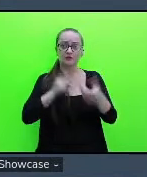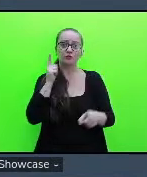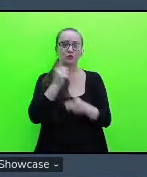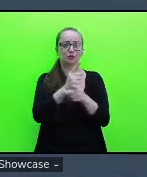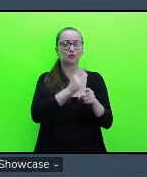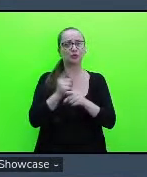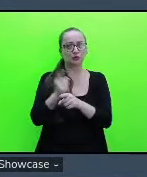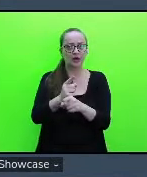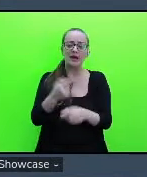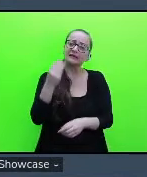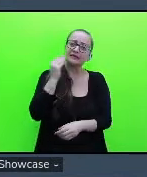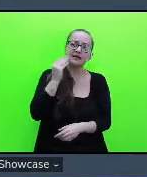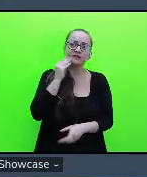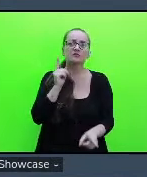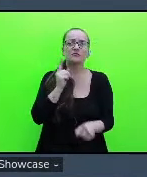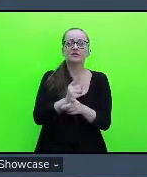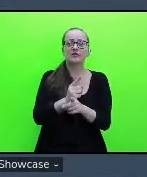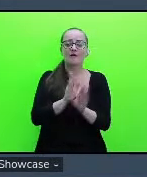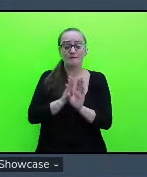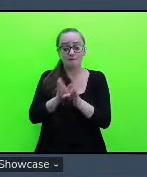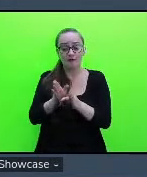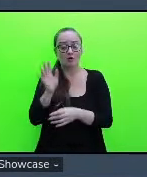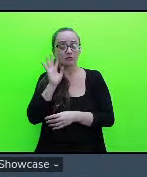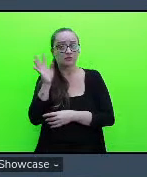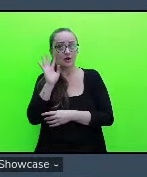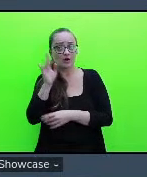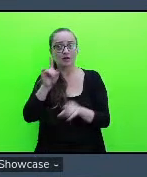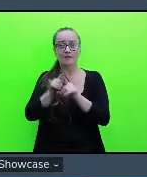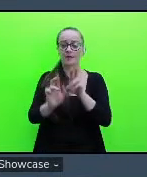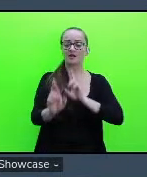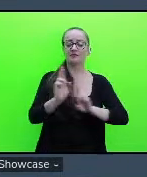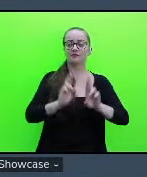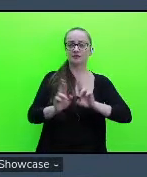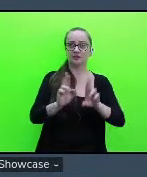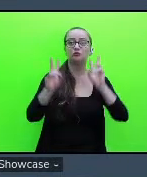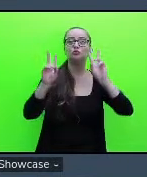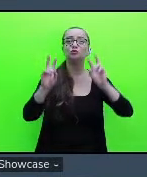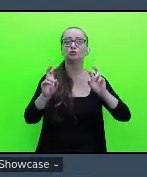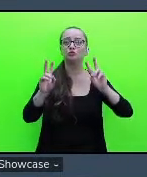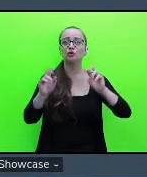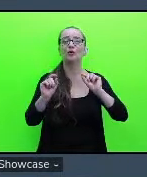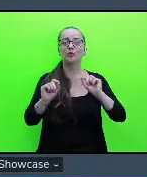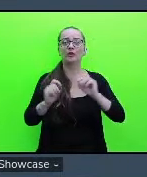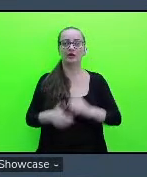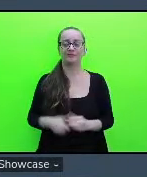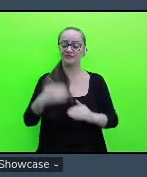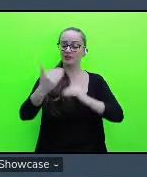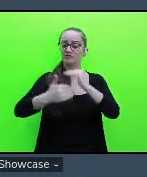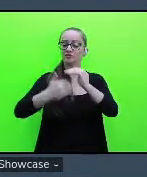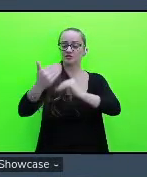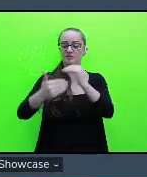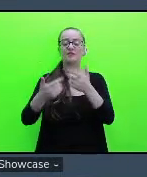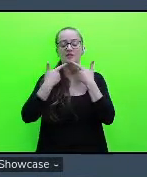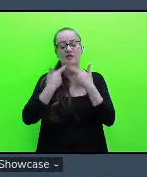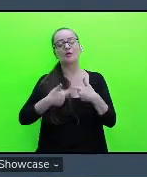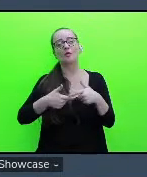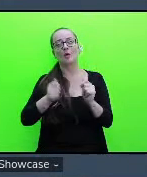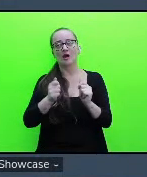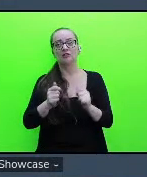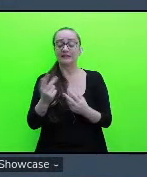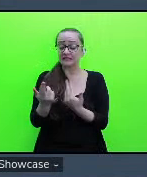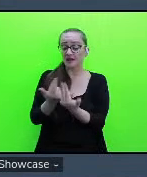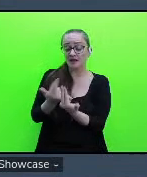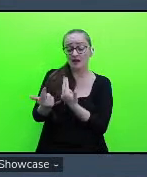identificar o enfoque teórico e os resultados a respeito desse desenvolvimento da linguagem na relação